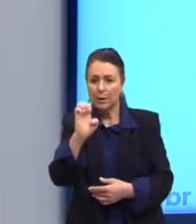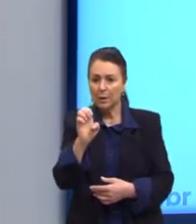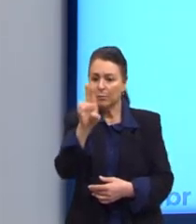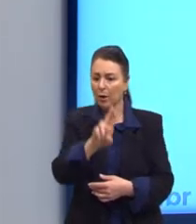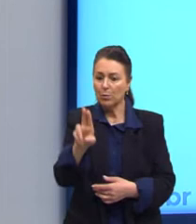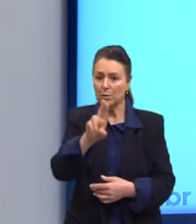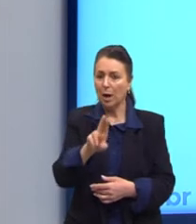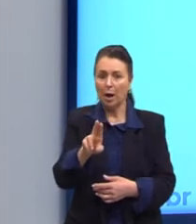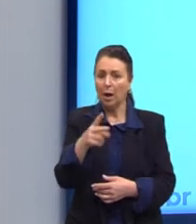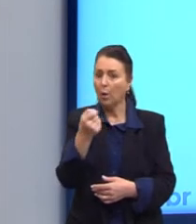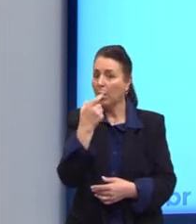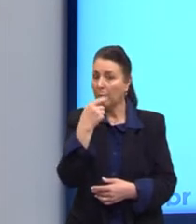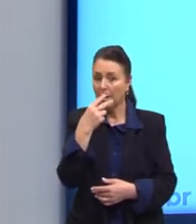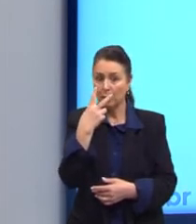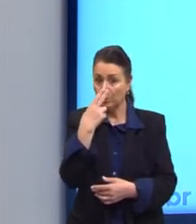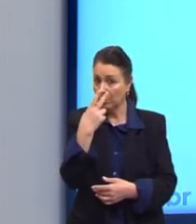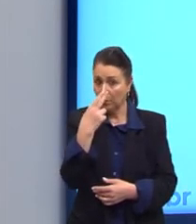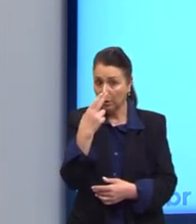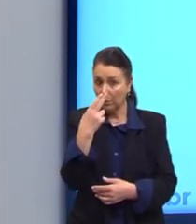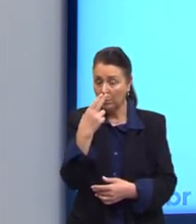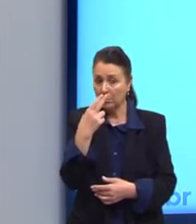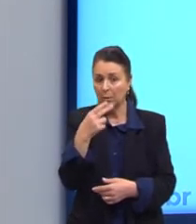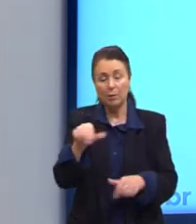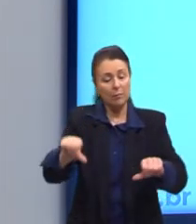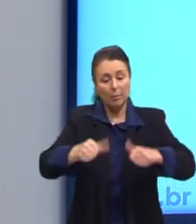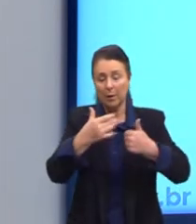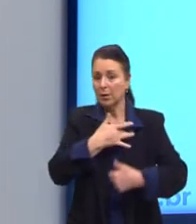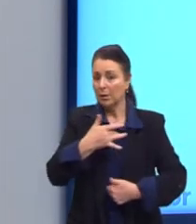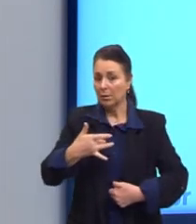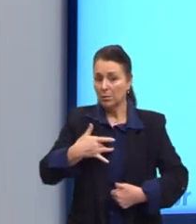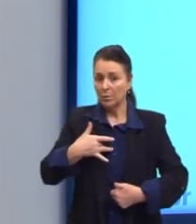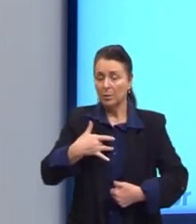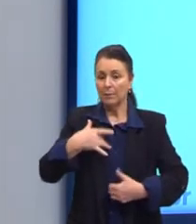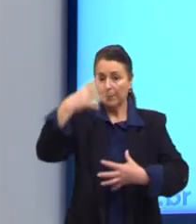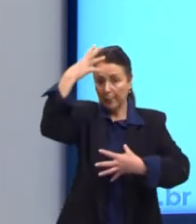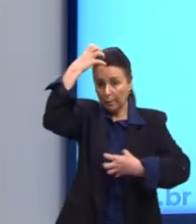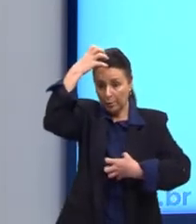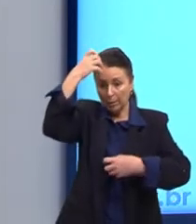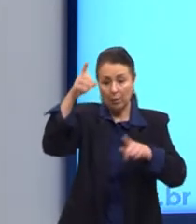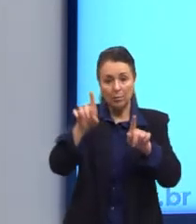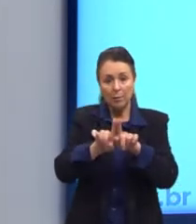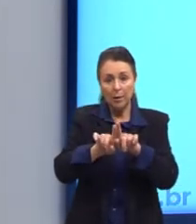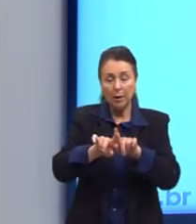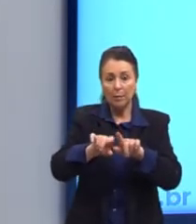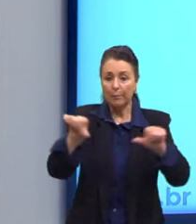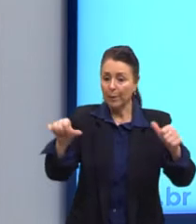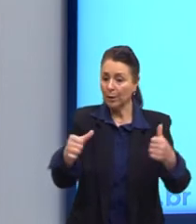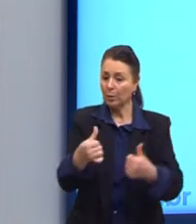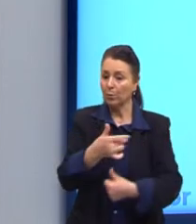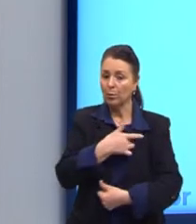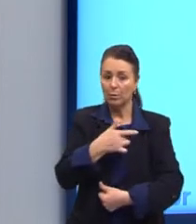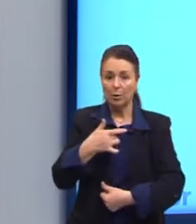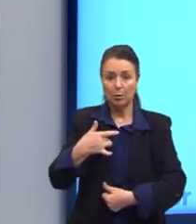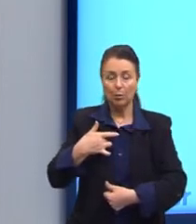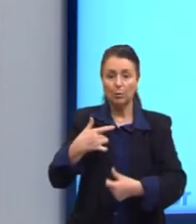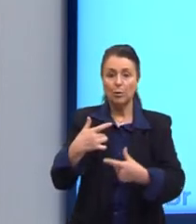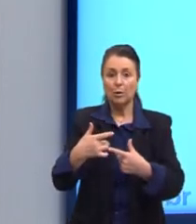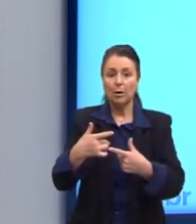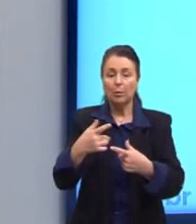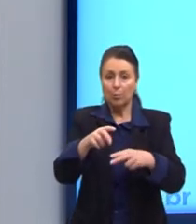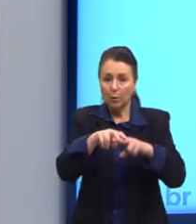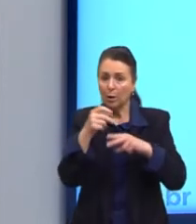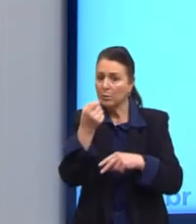É por analogia, O macaco foi curado da tuberculose com tal soro. Logo, os seres humanos serão